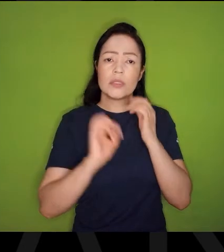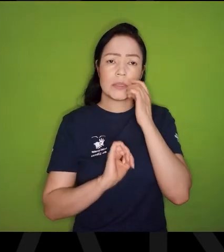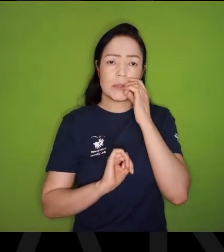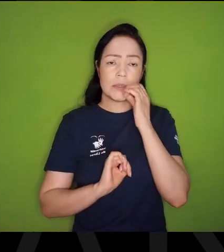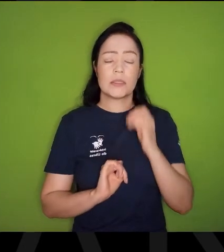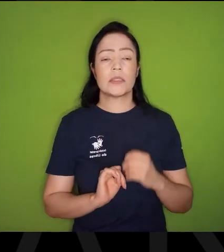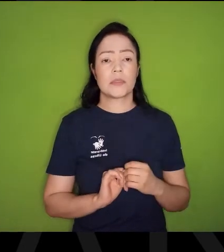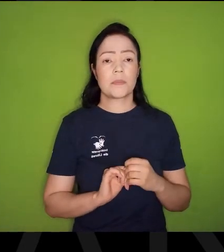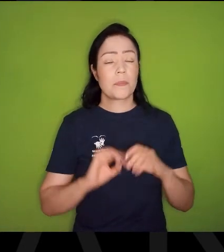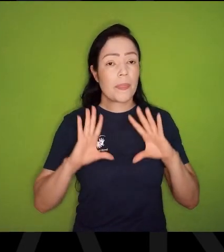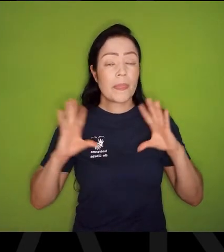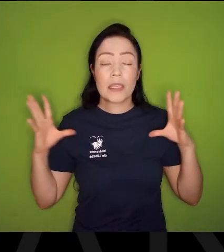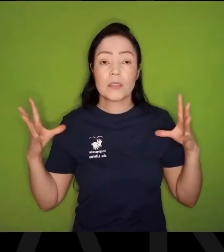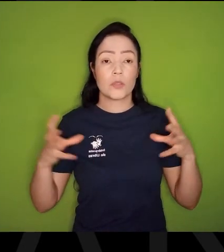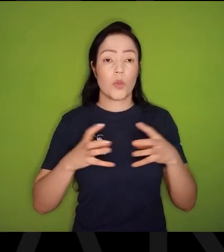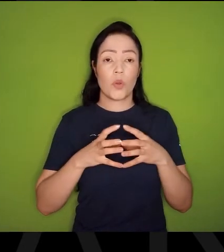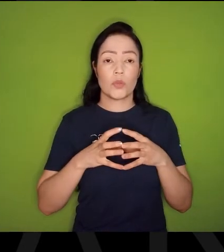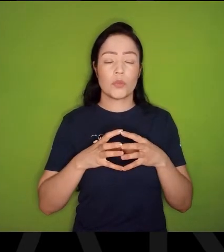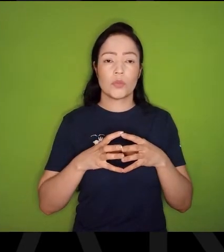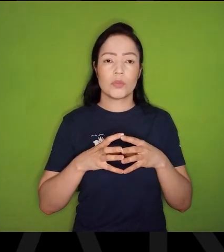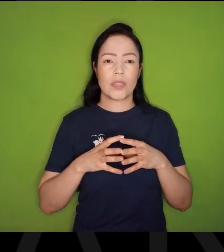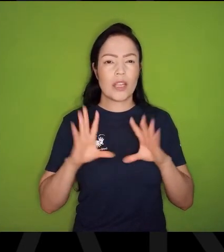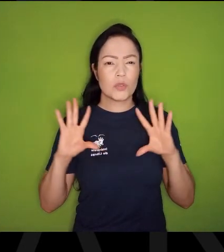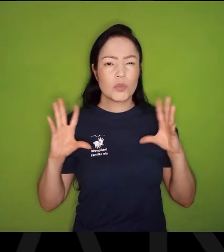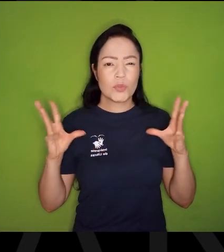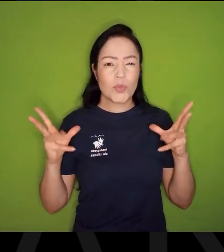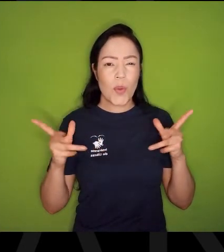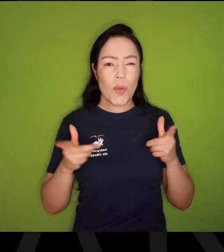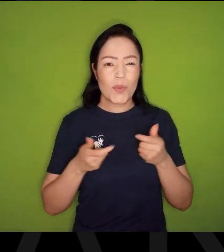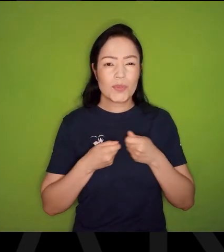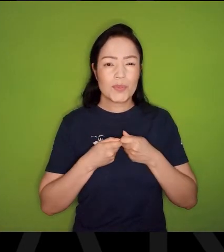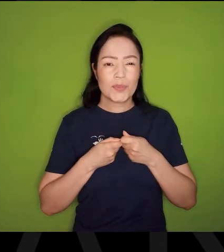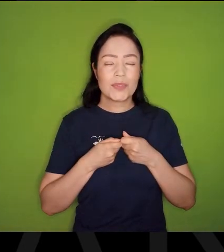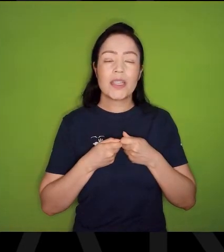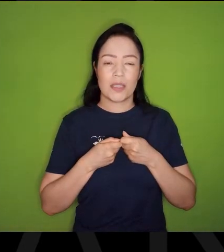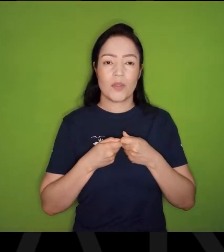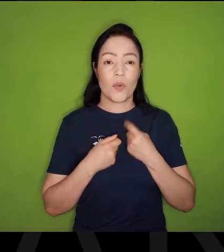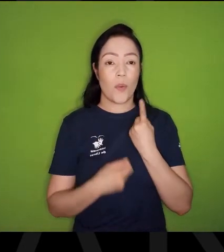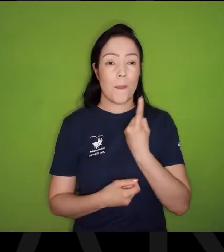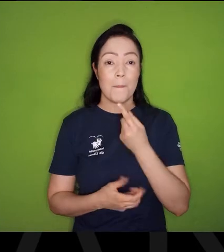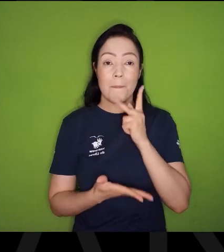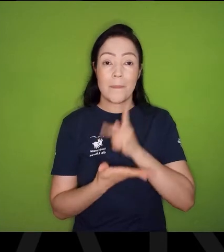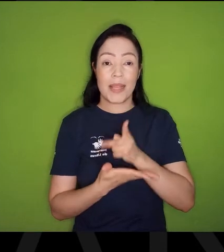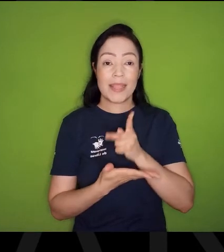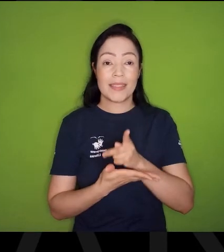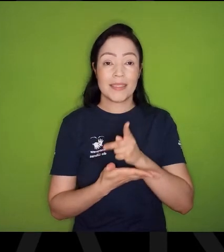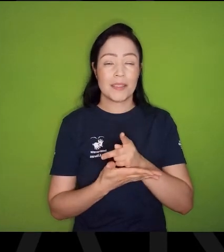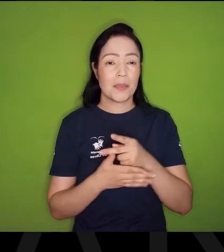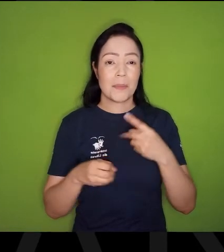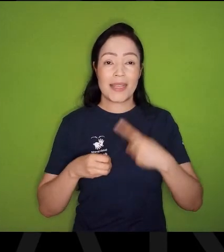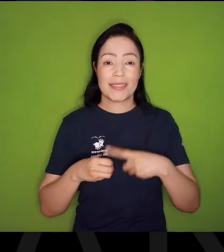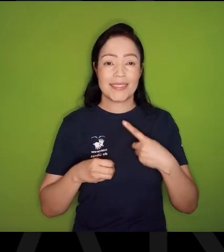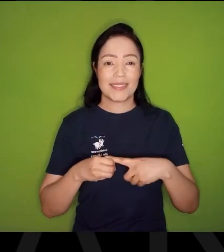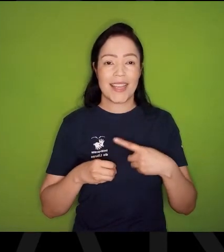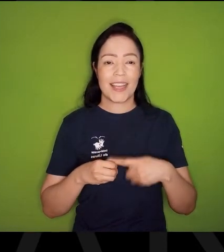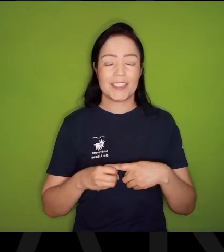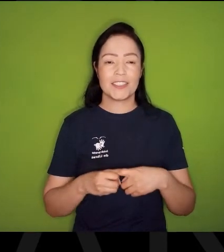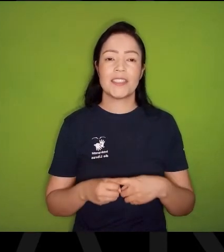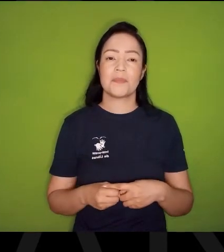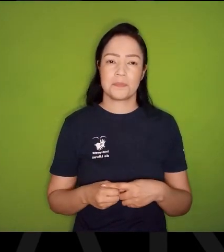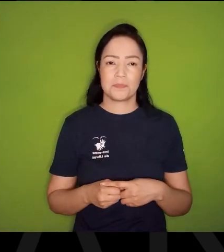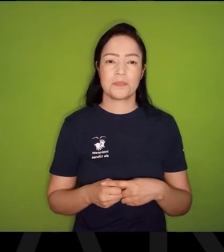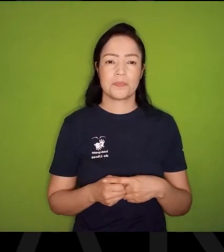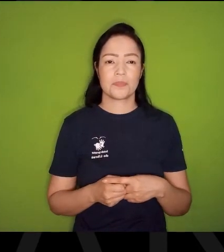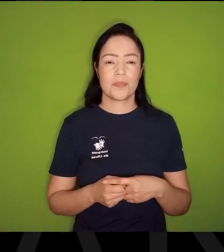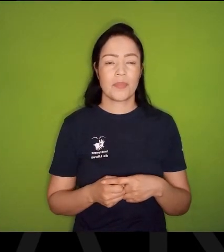estamos, Estamos, todos, todas e todos, Numa mesma cidade, A gente vai